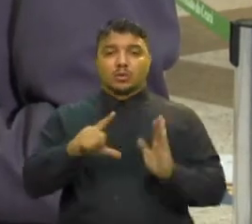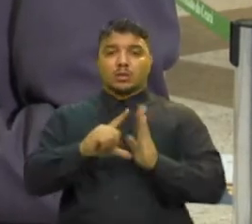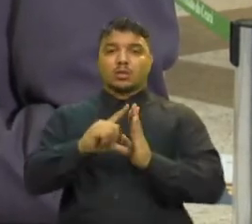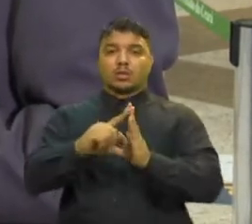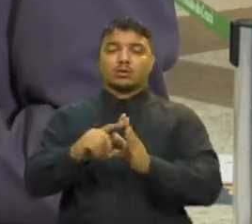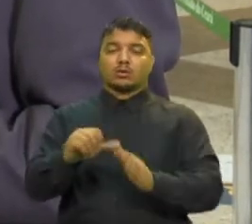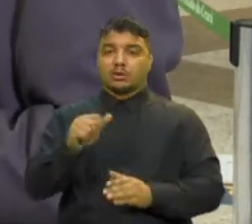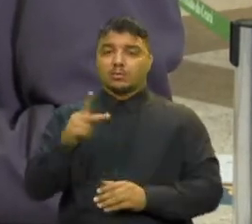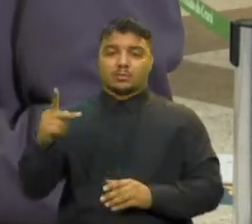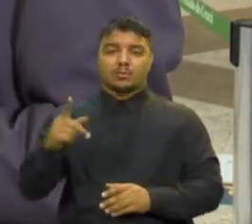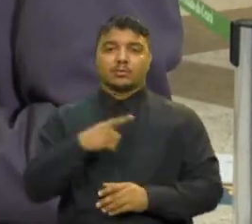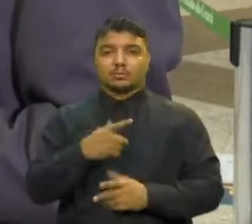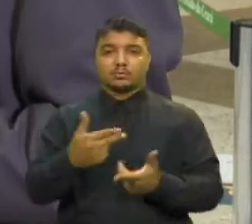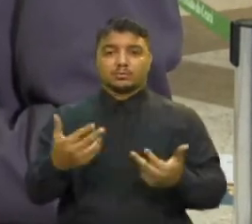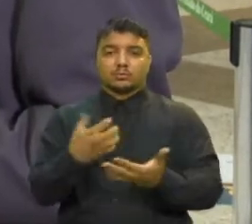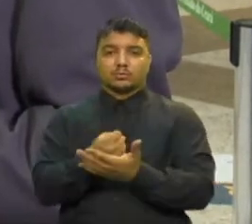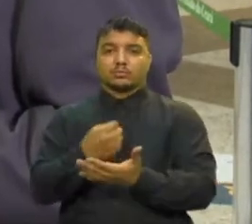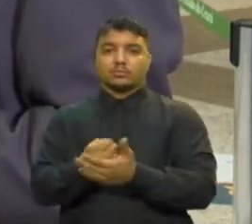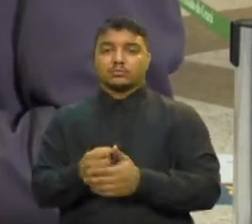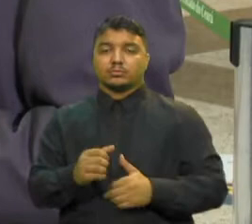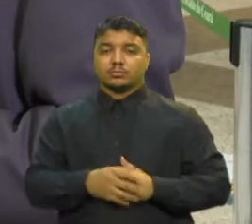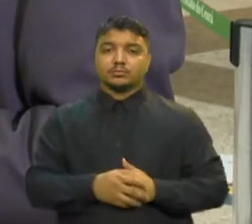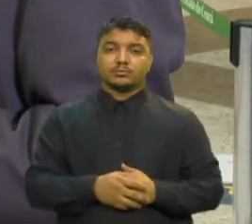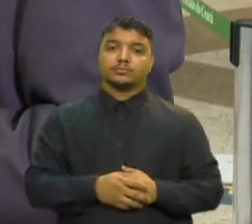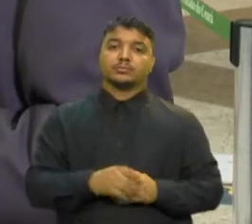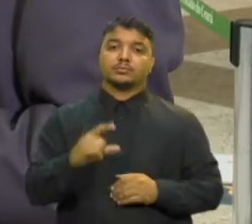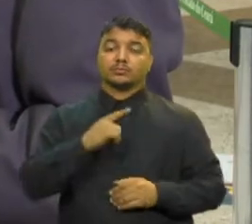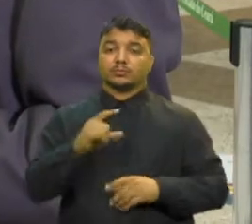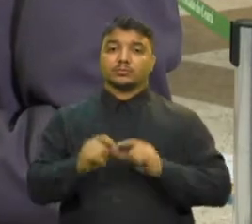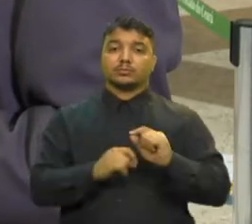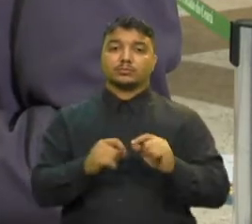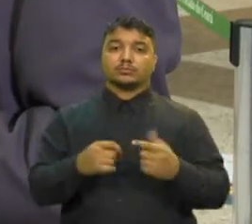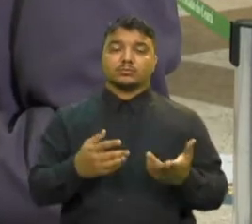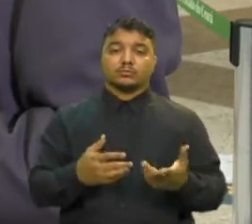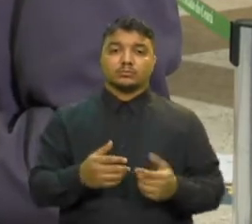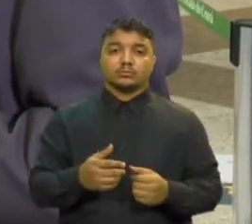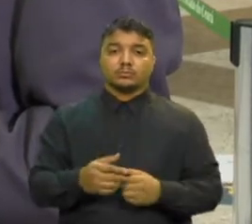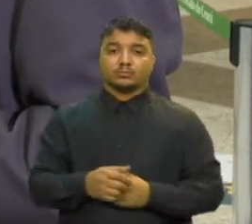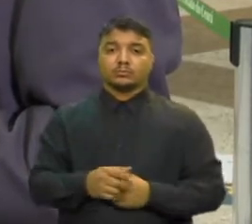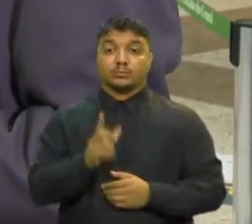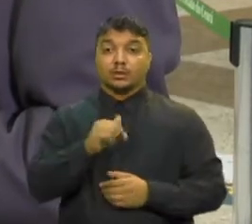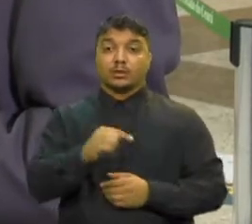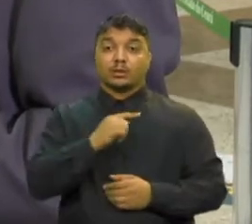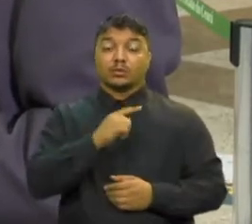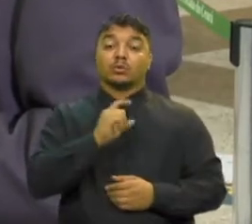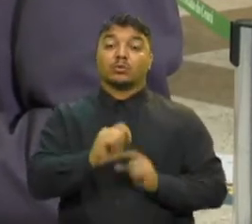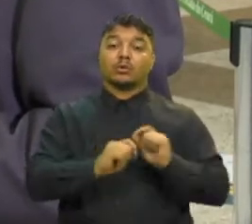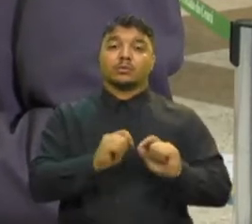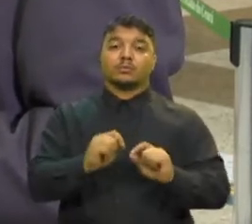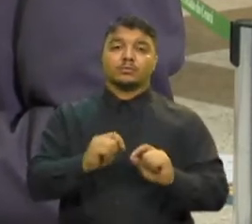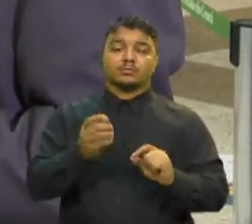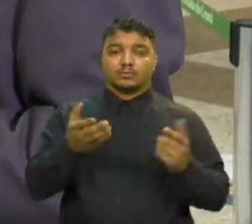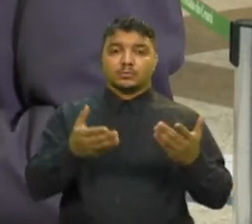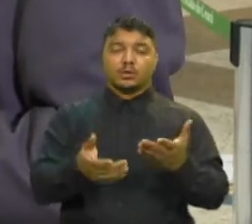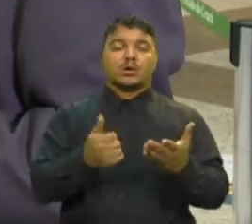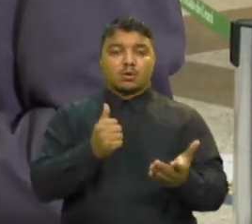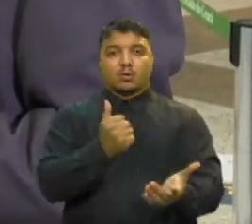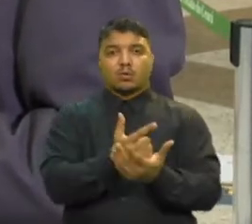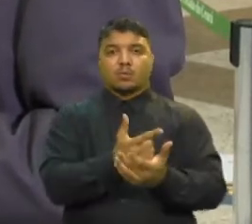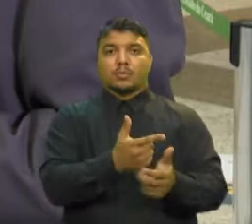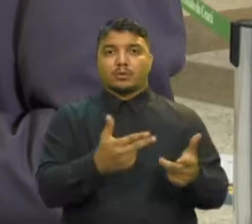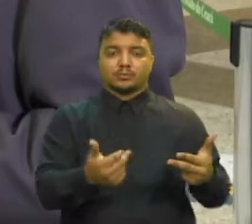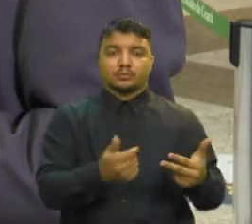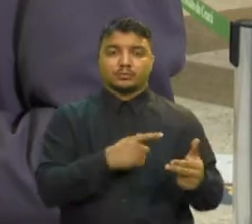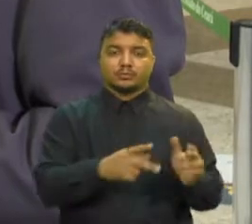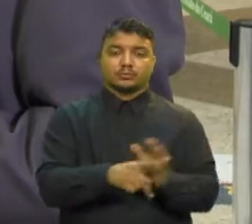e o APP Store E você, a partir do cadastro, você adota a sua instituição A partir disso, você vai fazer a compra Na hora que está lá